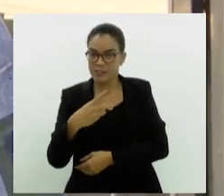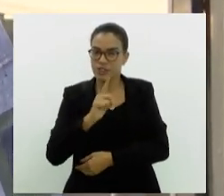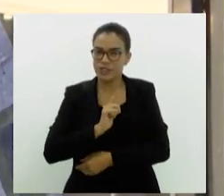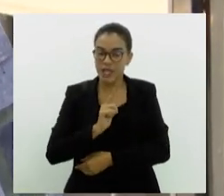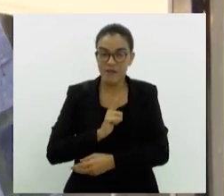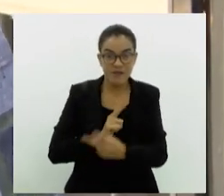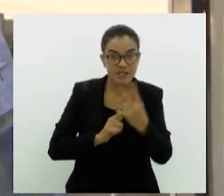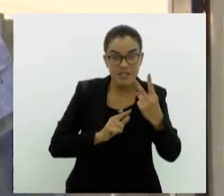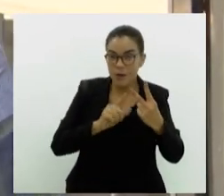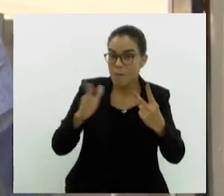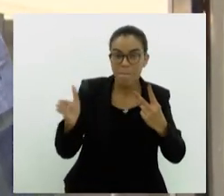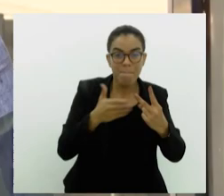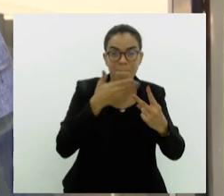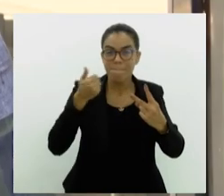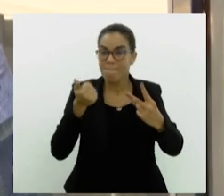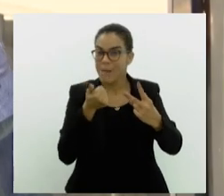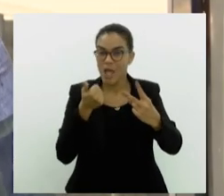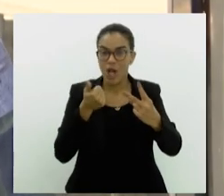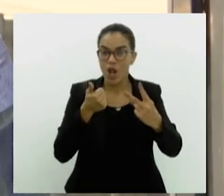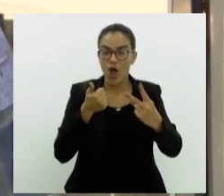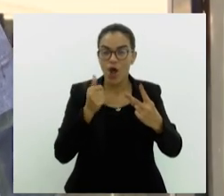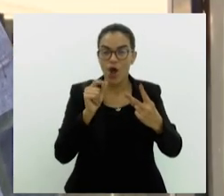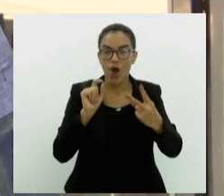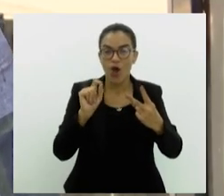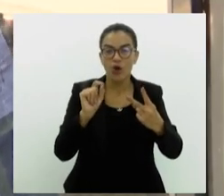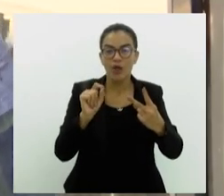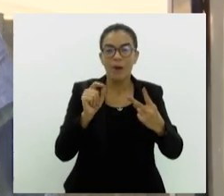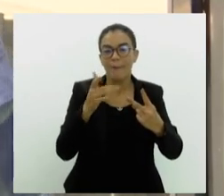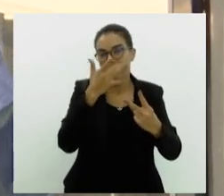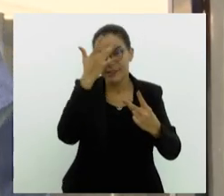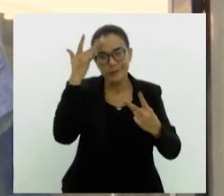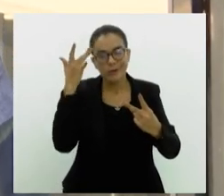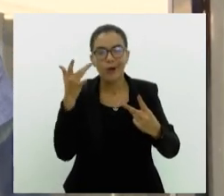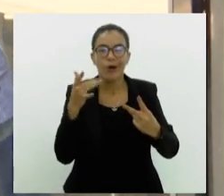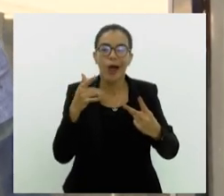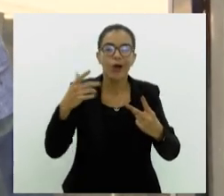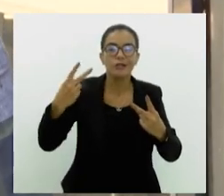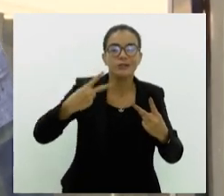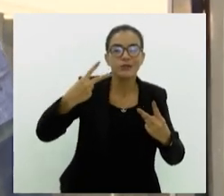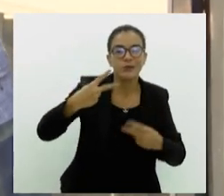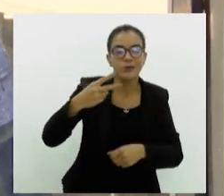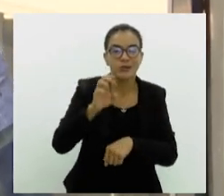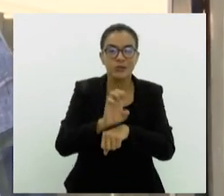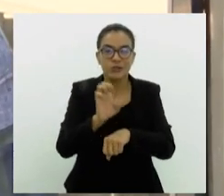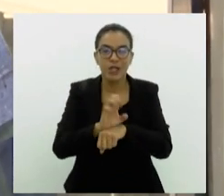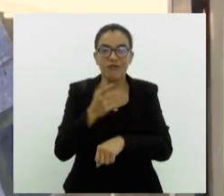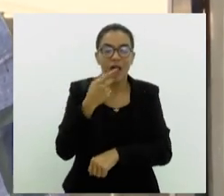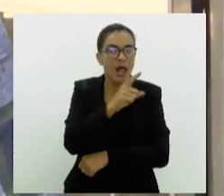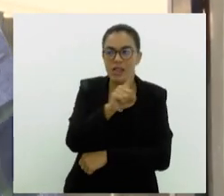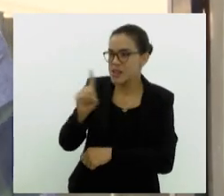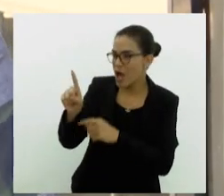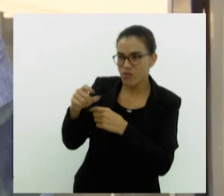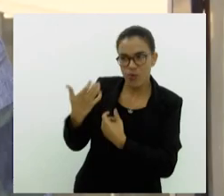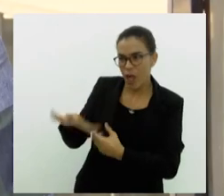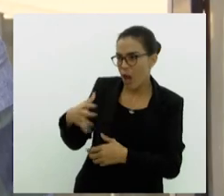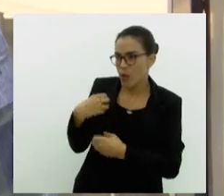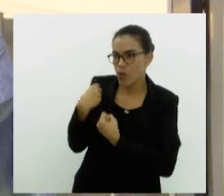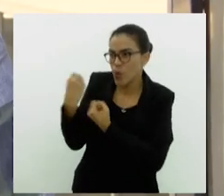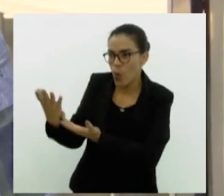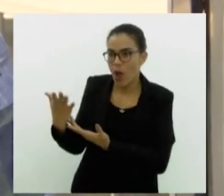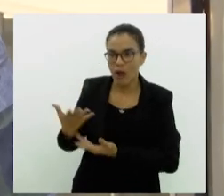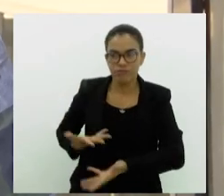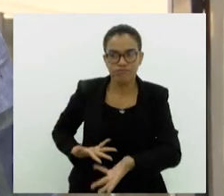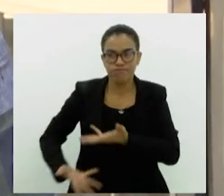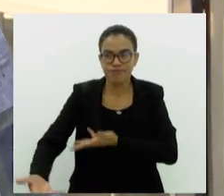segunda melhor taxa de negativa de órgãos. Ou seja, nós somos o segundo estado que menos diz não para a doação de órgãos, com